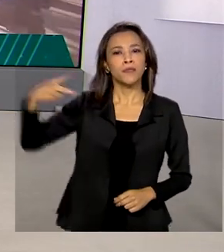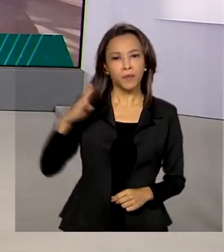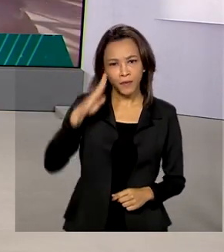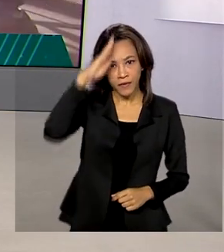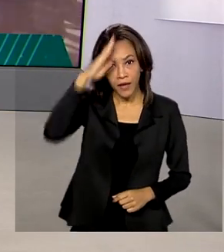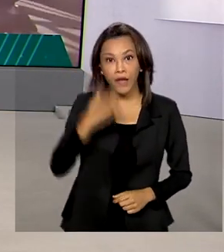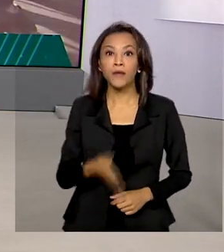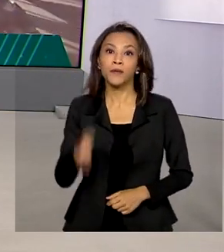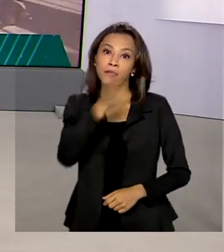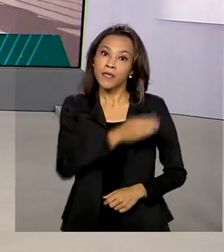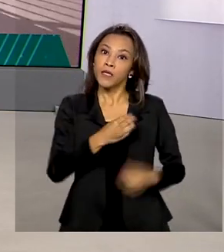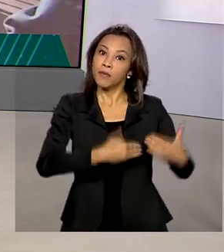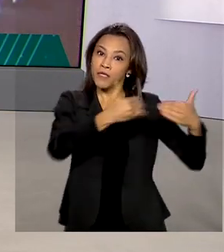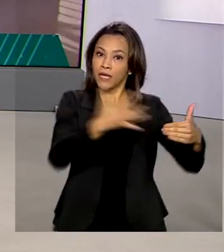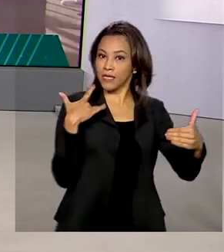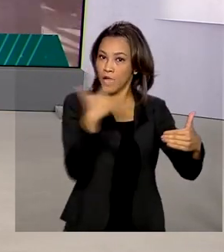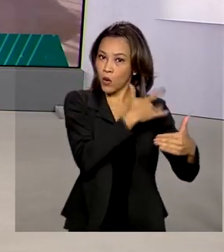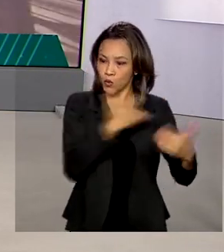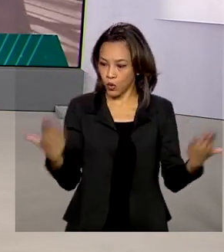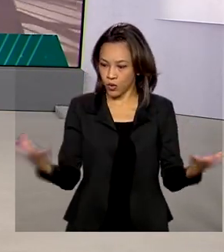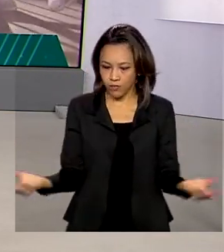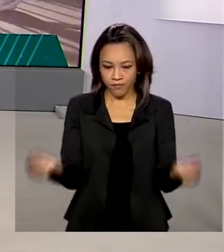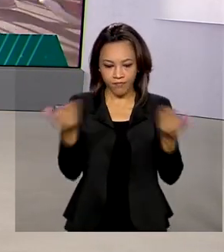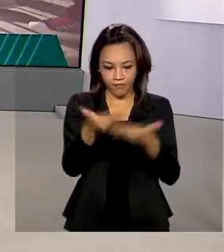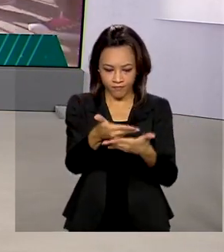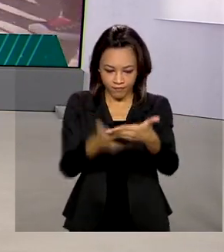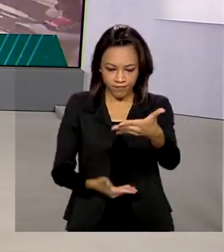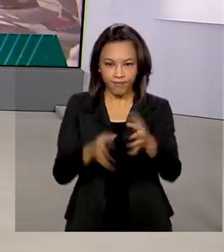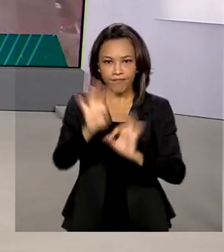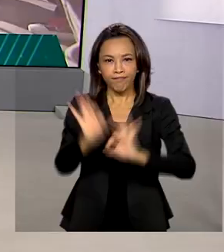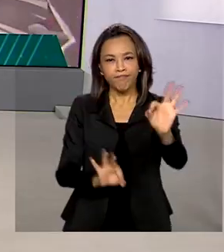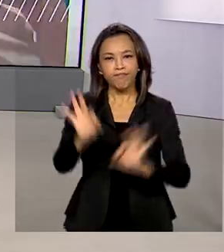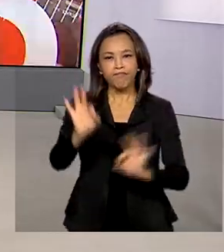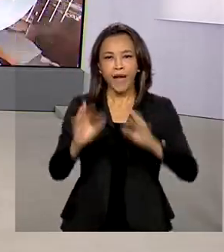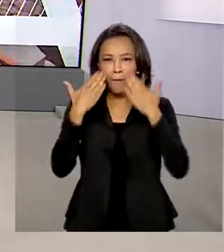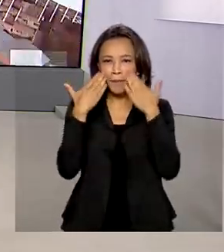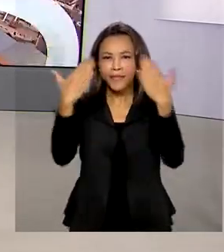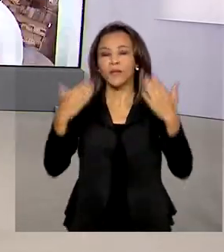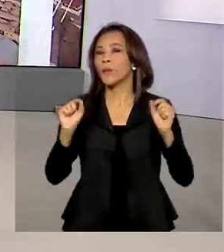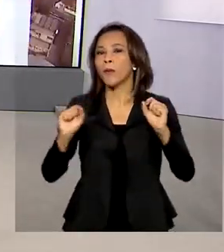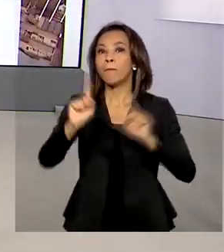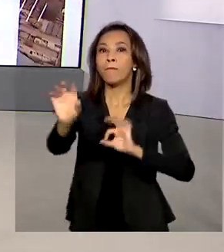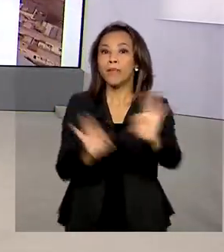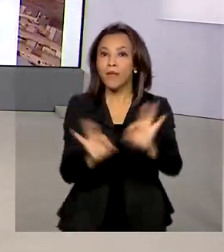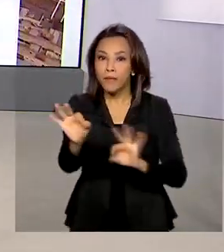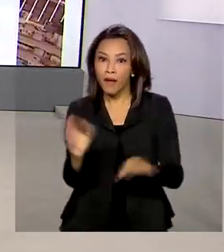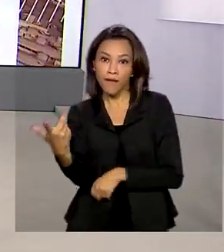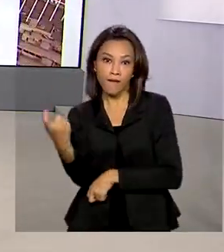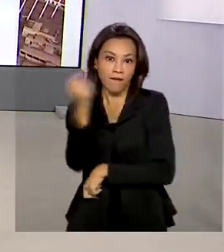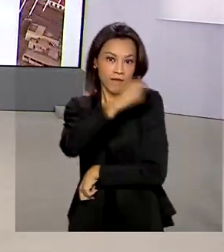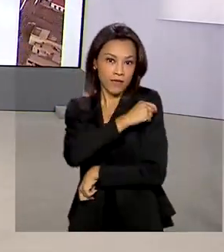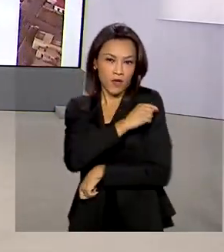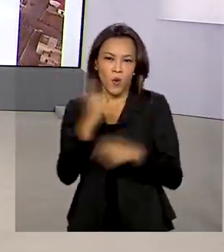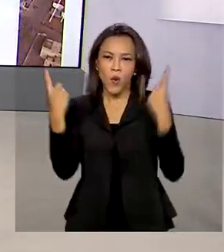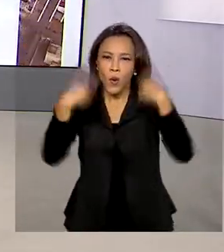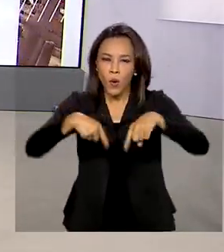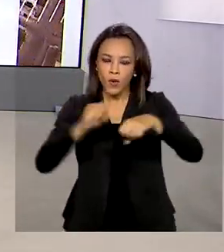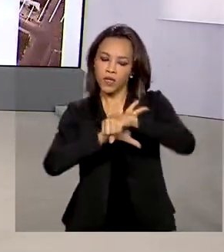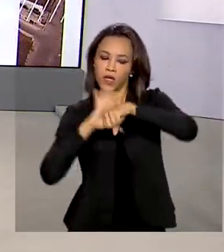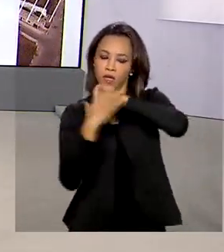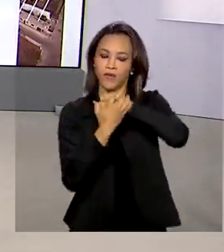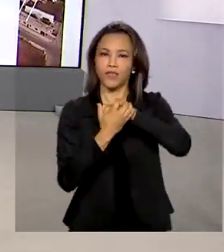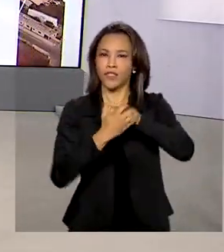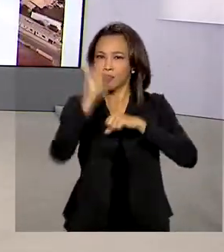e o Ministério da Saúde apresentam hoje o plano nacional para preparar a vacinação contra a Covid-19 no Brasil.